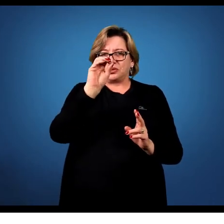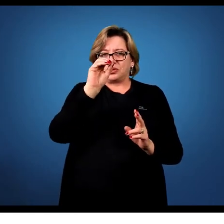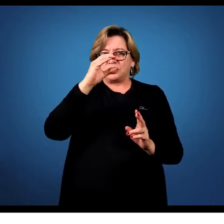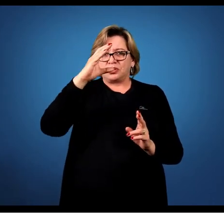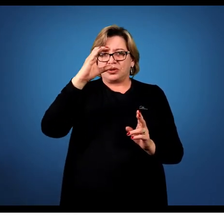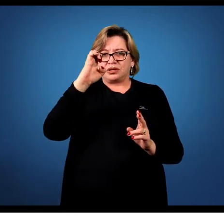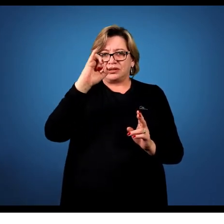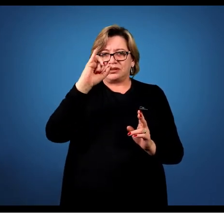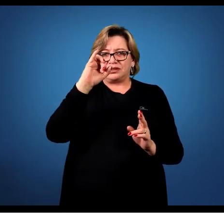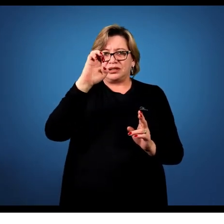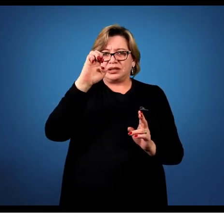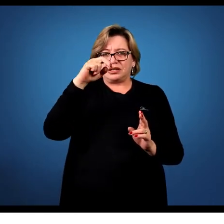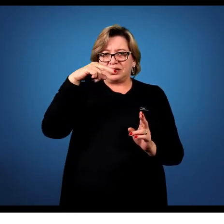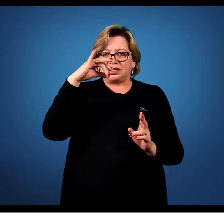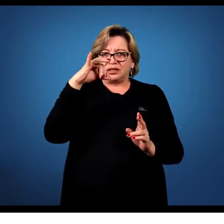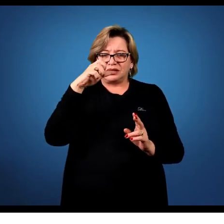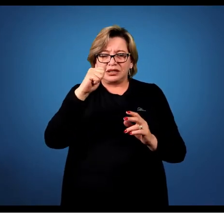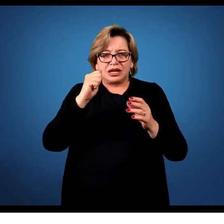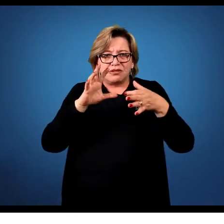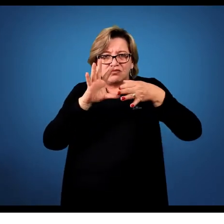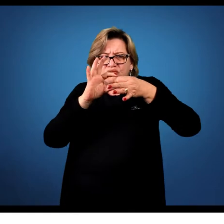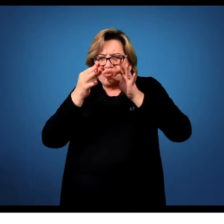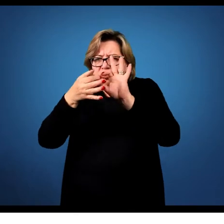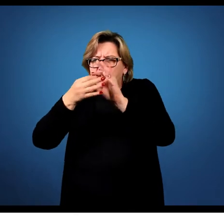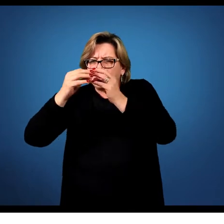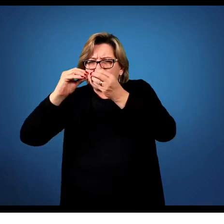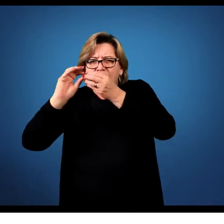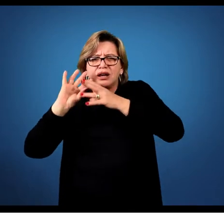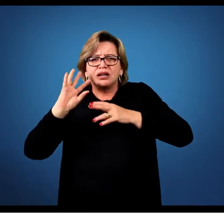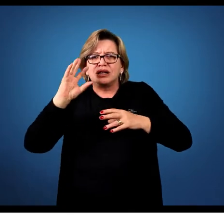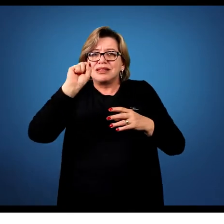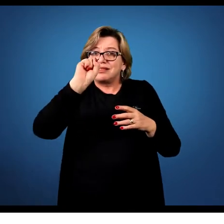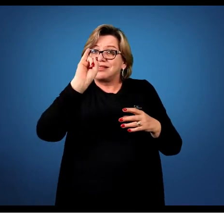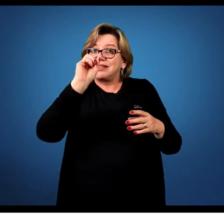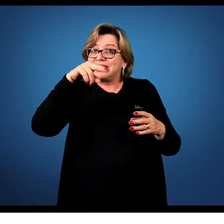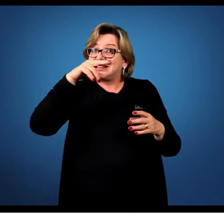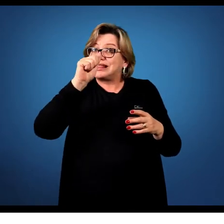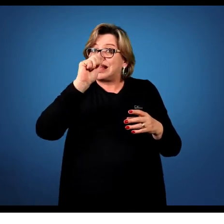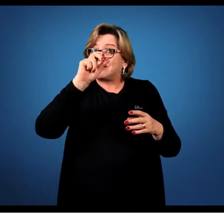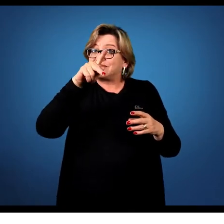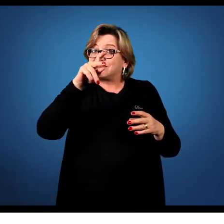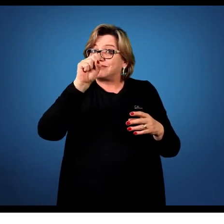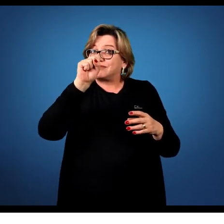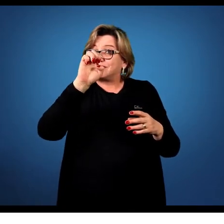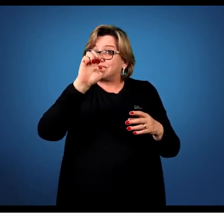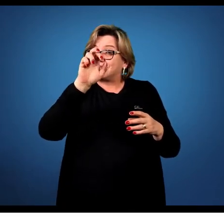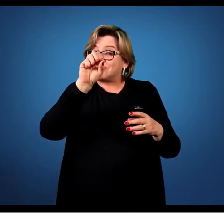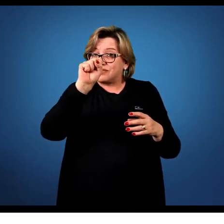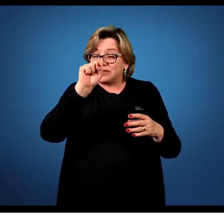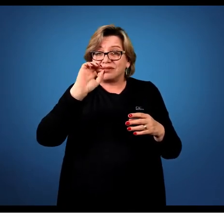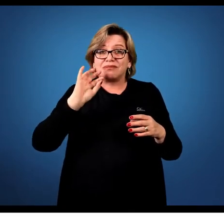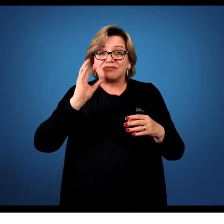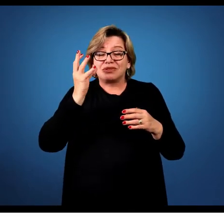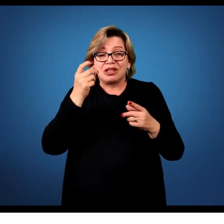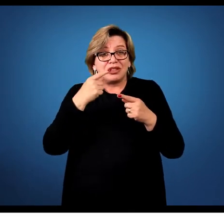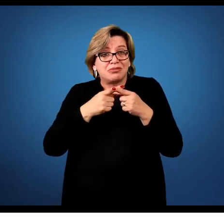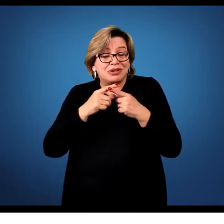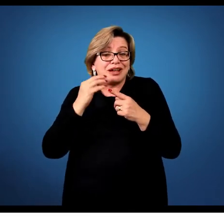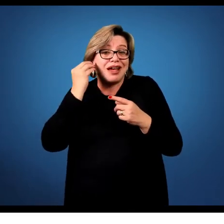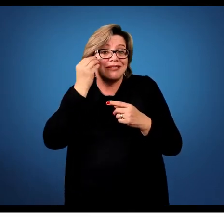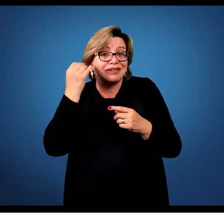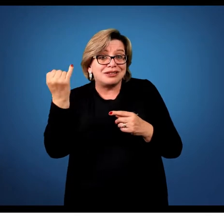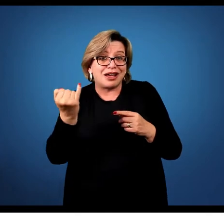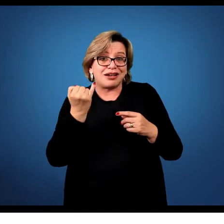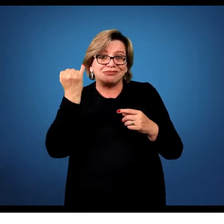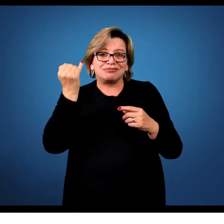sinapses, mas eles só fazem sinapses a partir de que a experiência que ele sofreu foi realmente importante. Então a gente pode partir